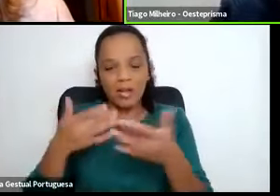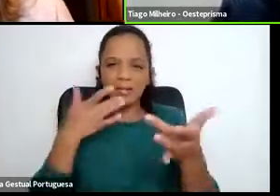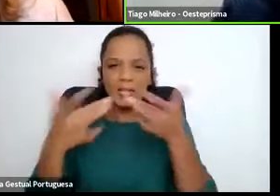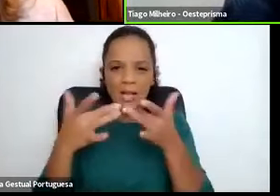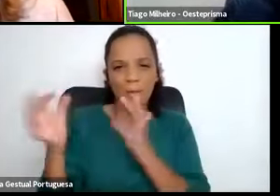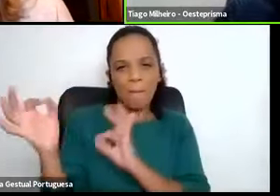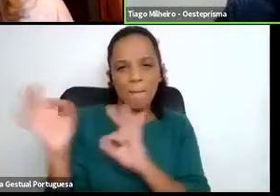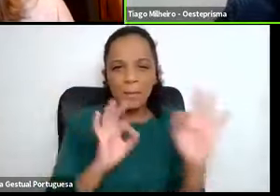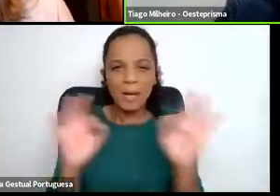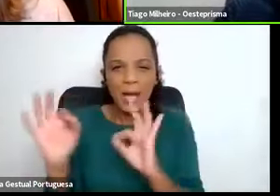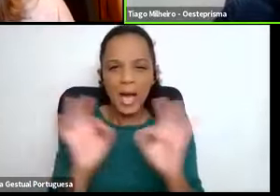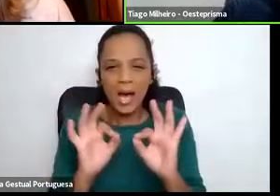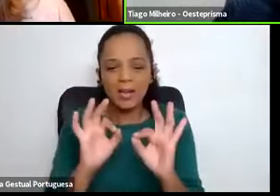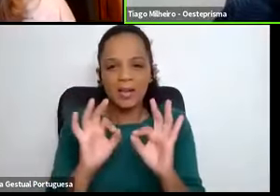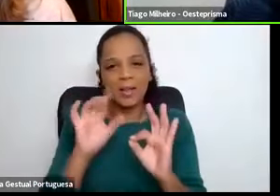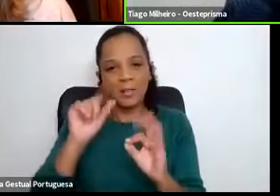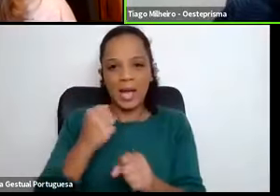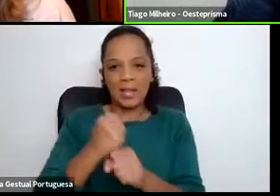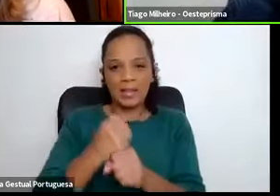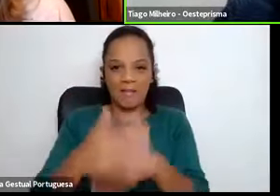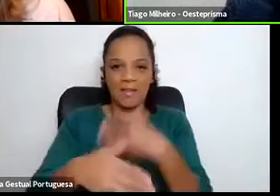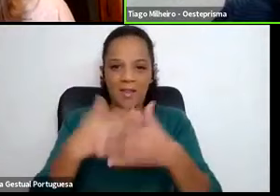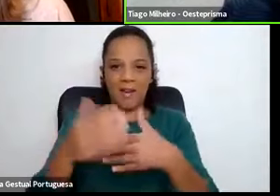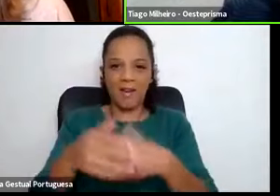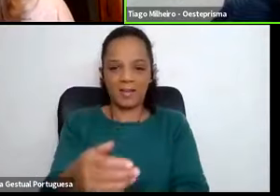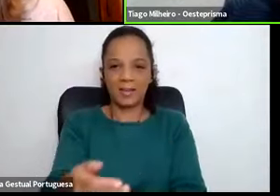e ajudarmos a desenvolver a atividade de team building